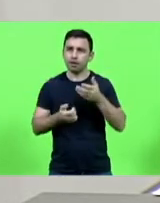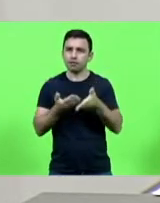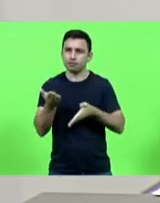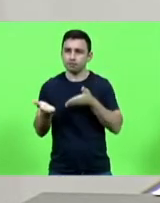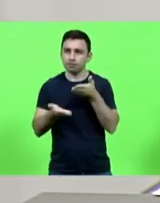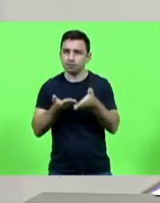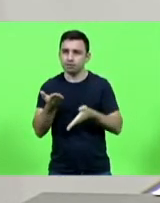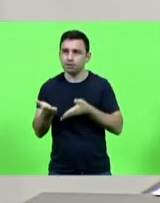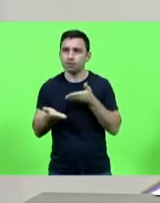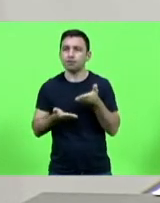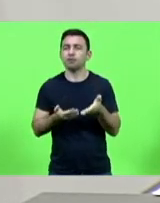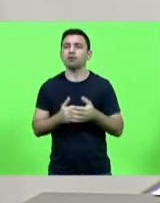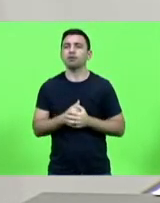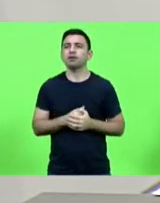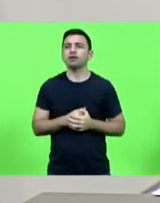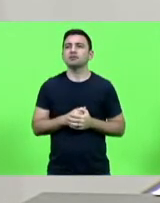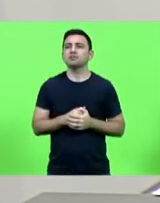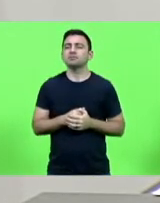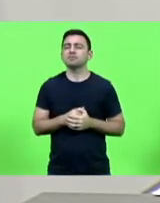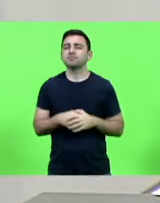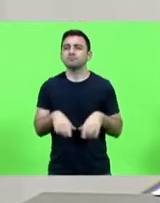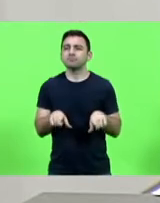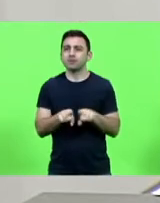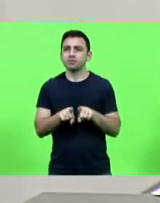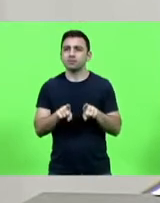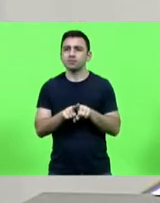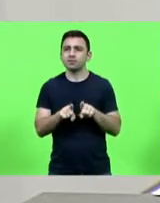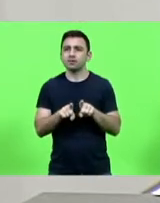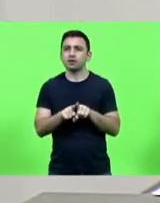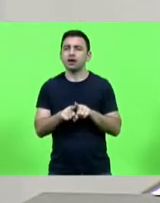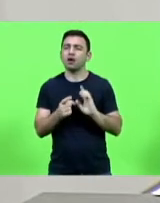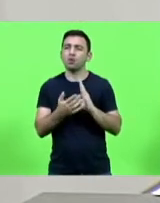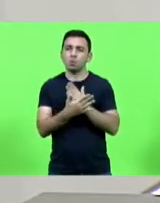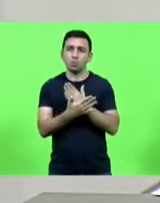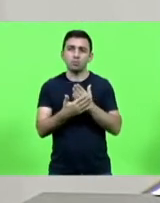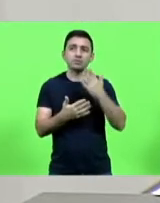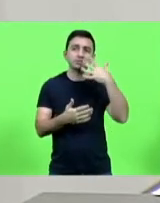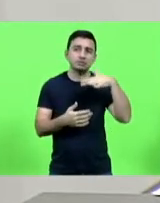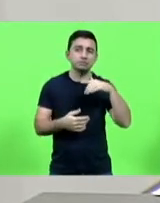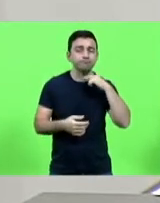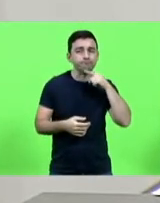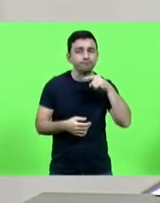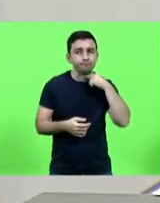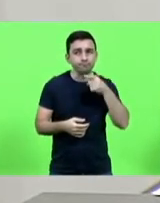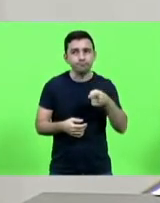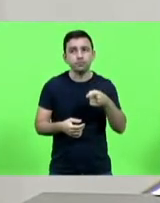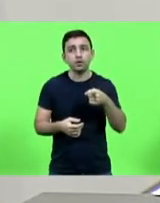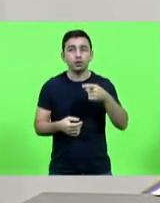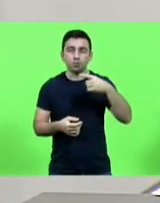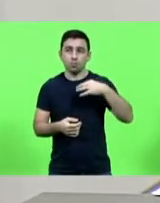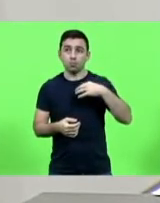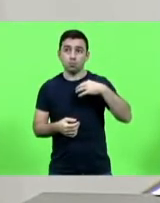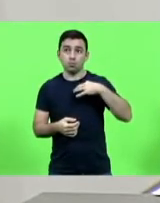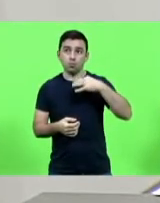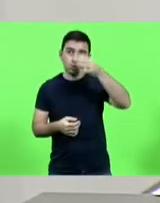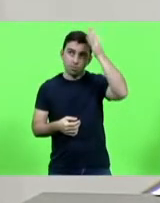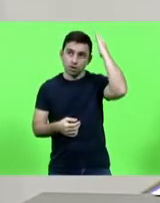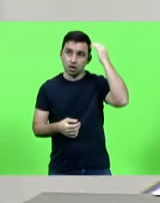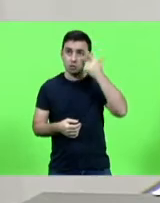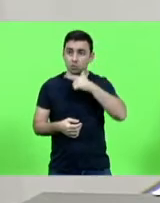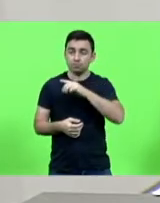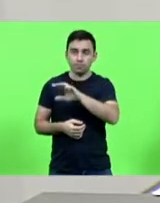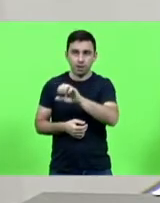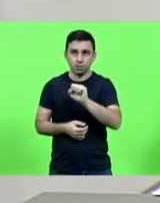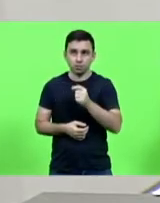atendidas e aquelas que não tinham condições o próprio bombeiro através desses recursos que